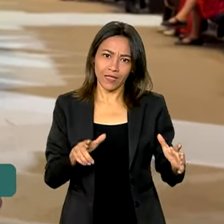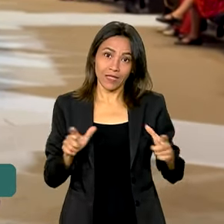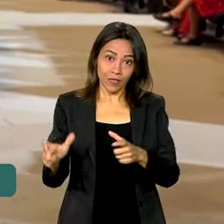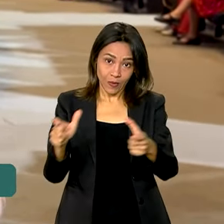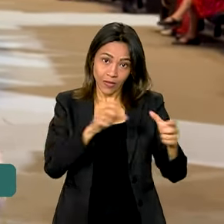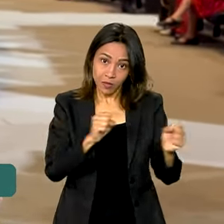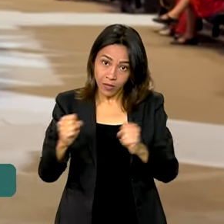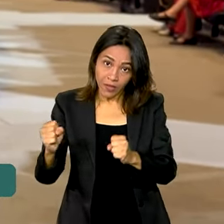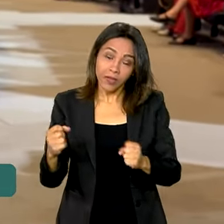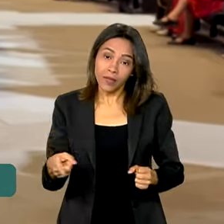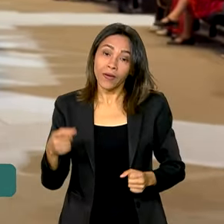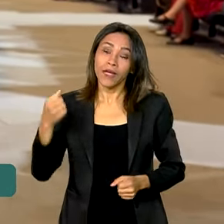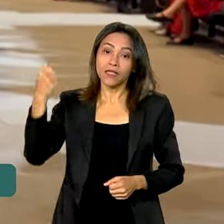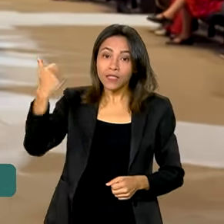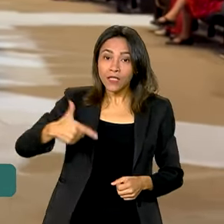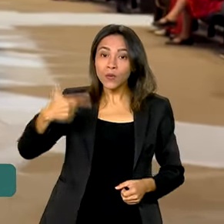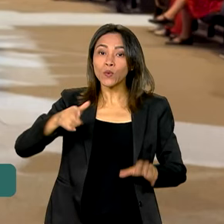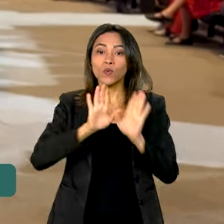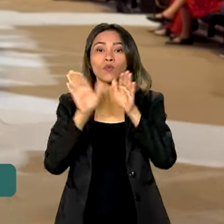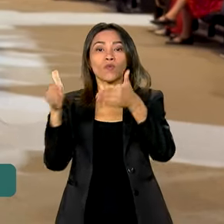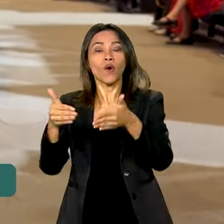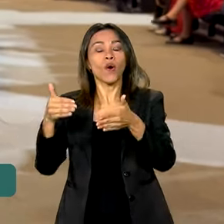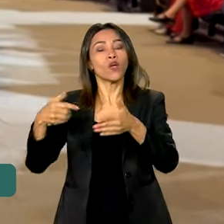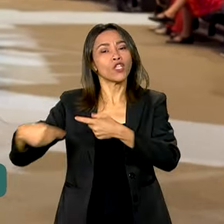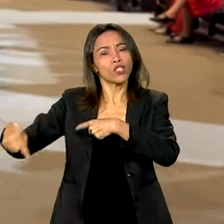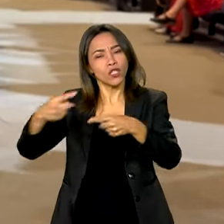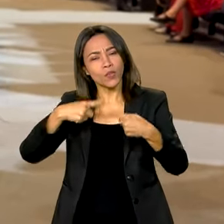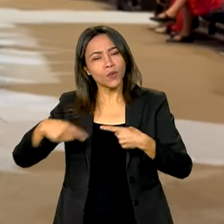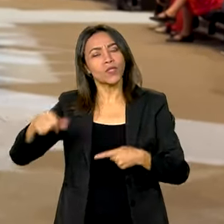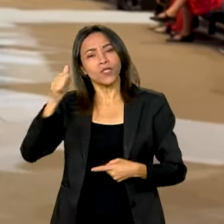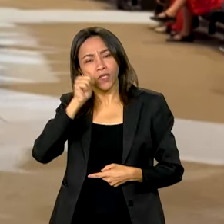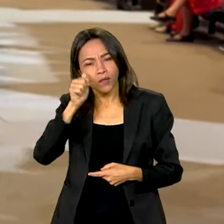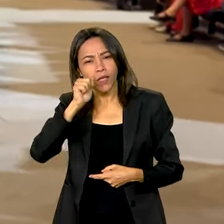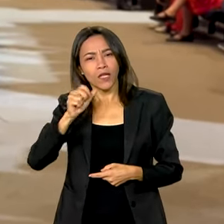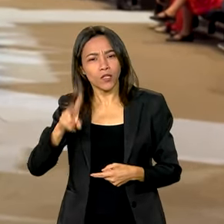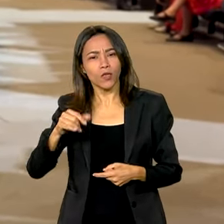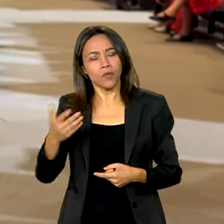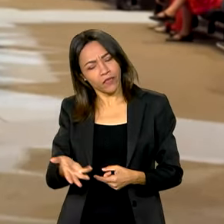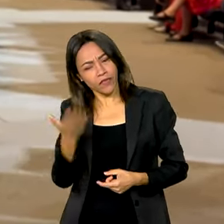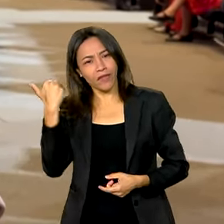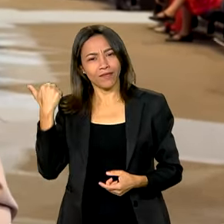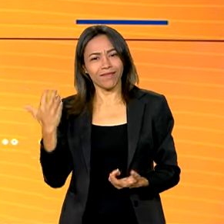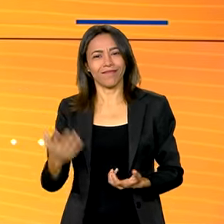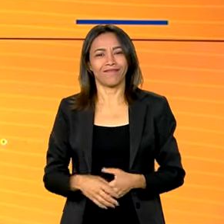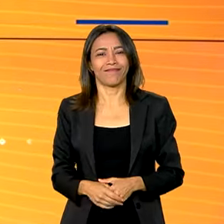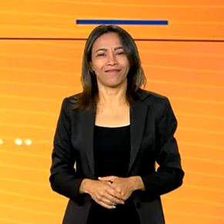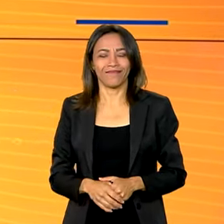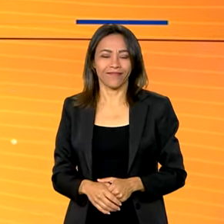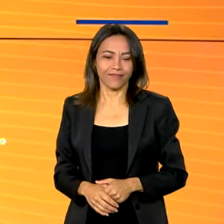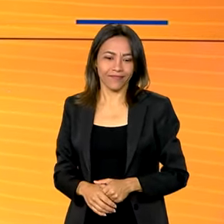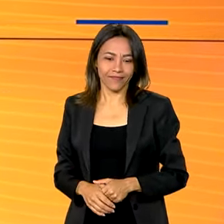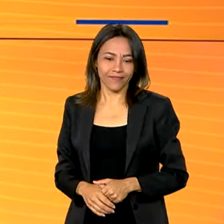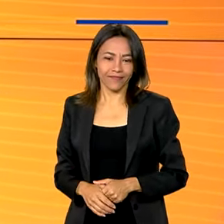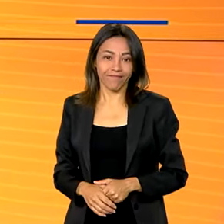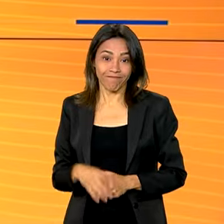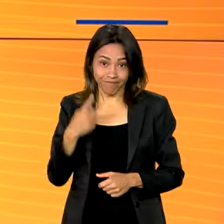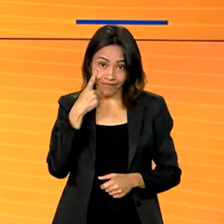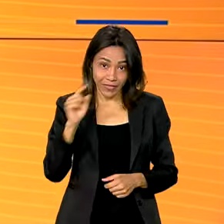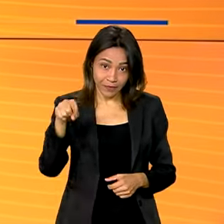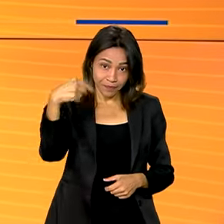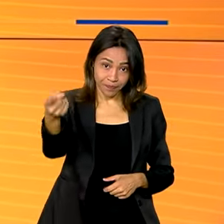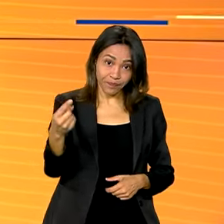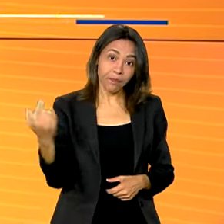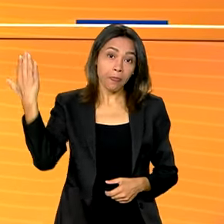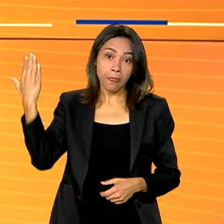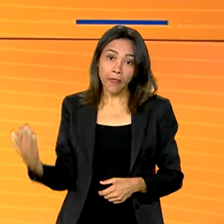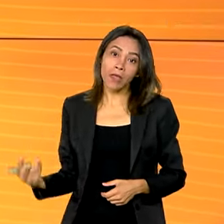esse segundo fórum é para discutir as mulheres em situação de poder. Então, vem com a gente! Veja a seguir, o